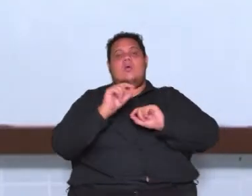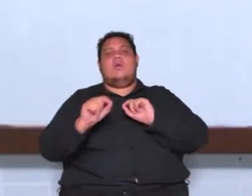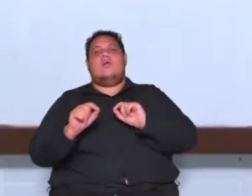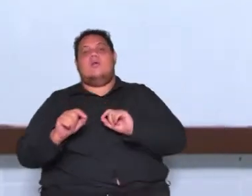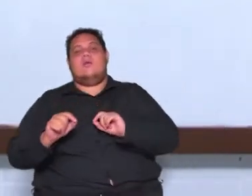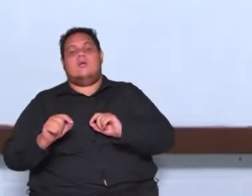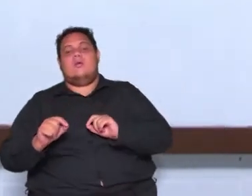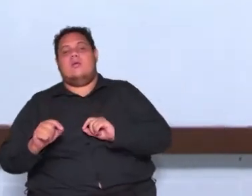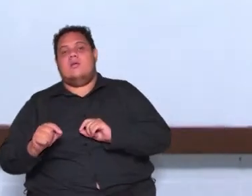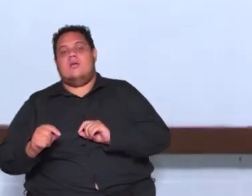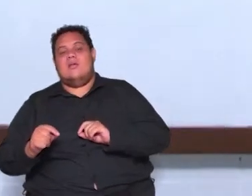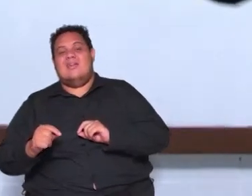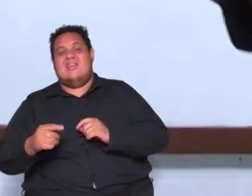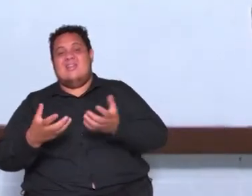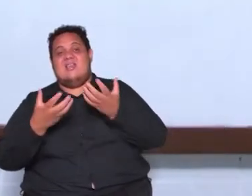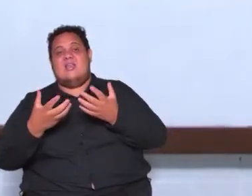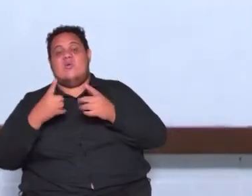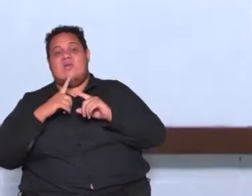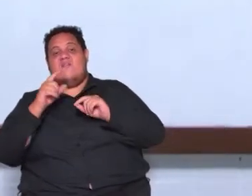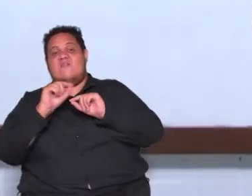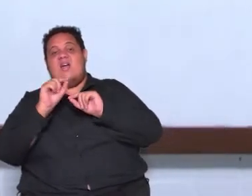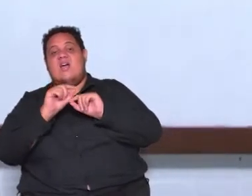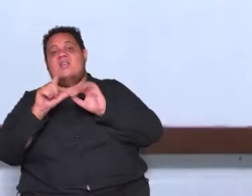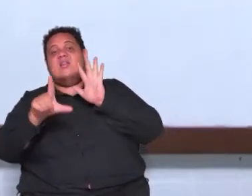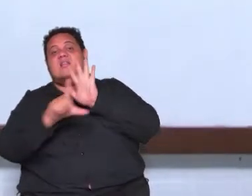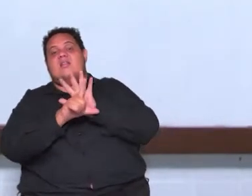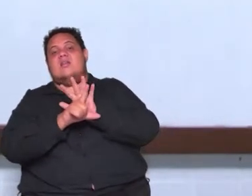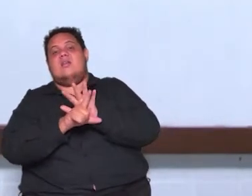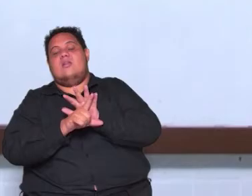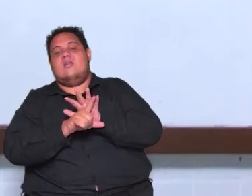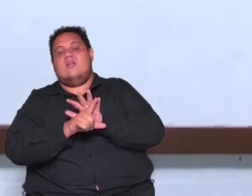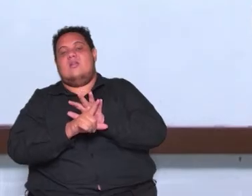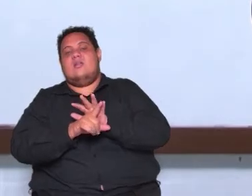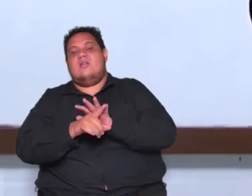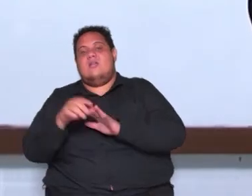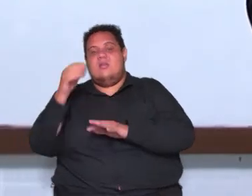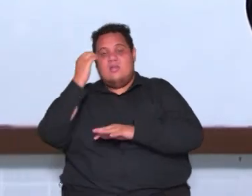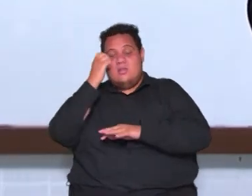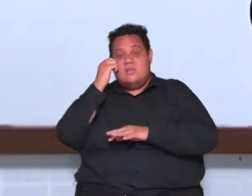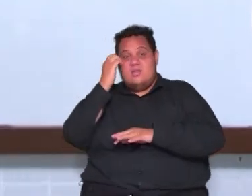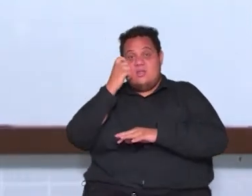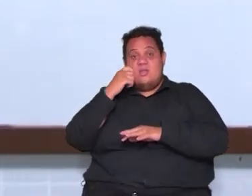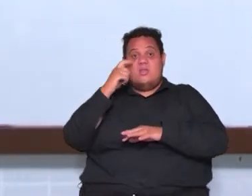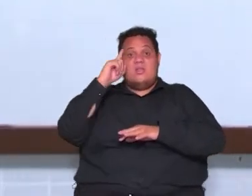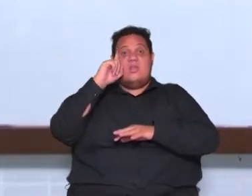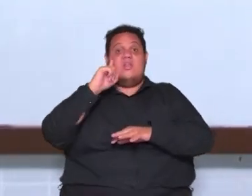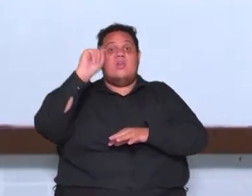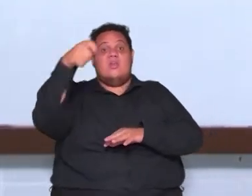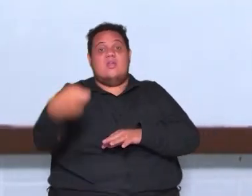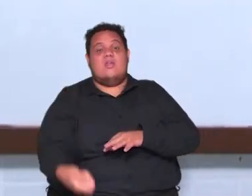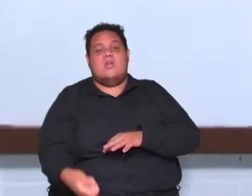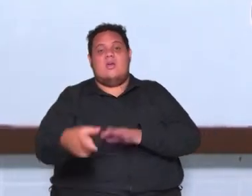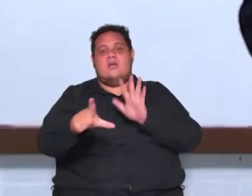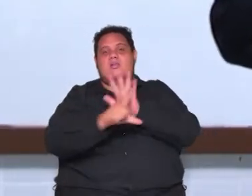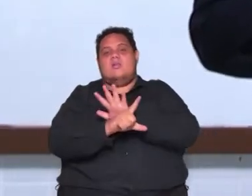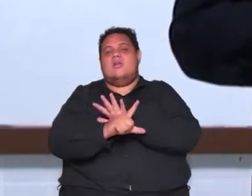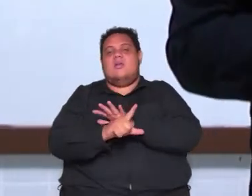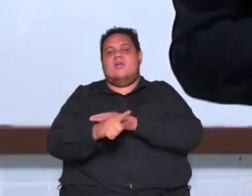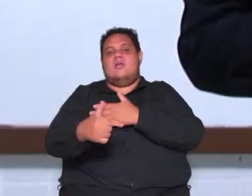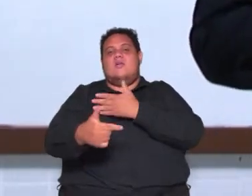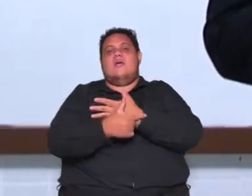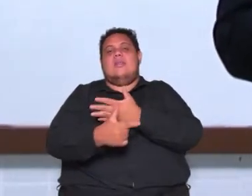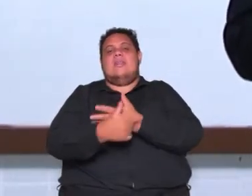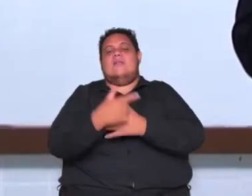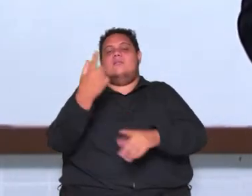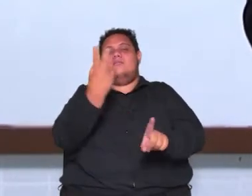grosso modo ele executa as leis ele cumpre as leis ele está ali para fazer as leis funcionarem quando diz